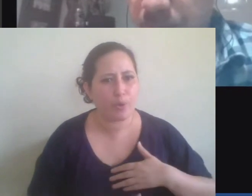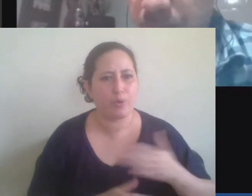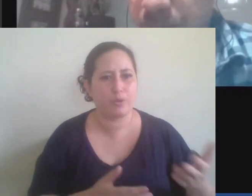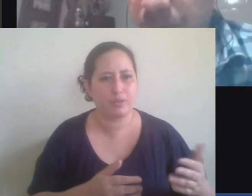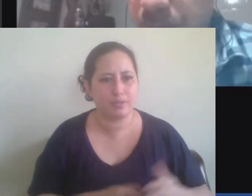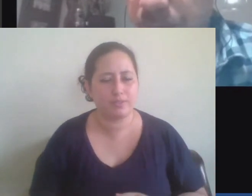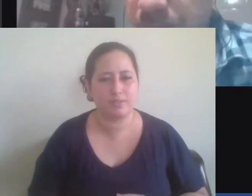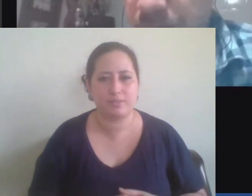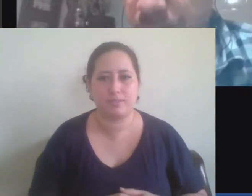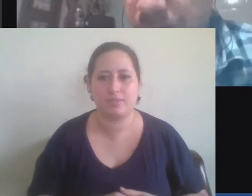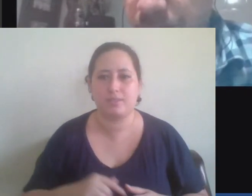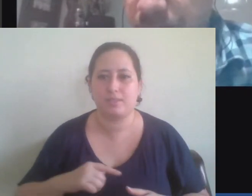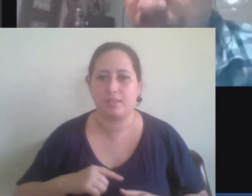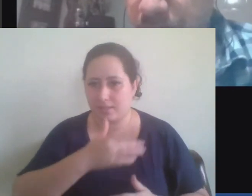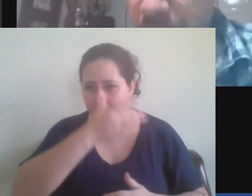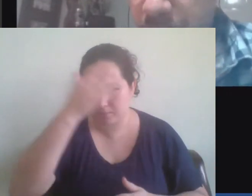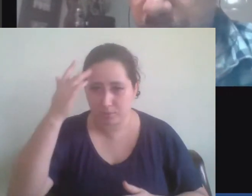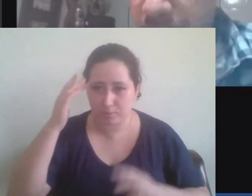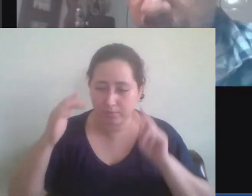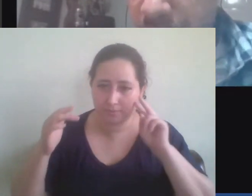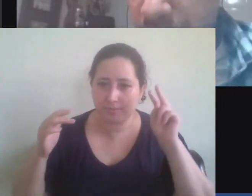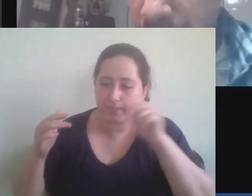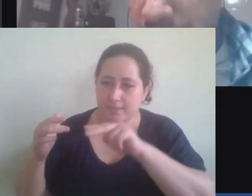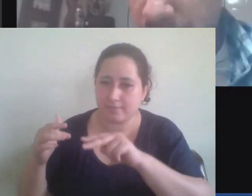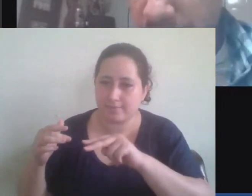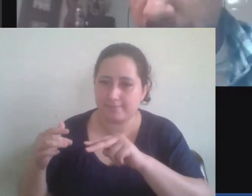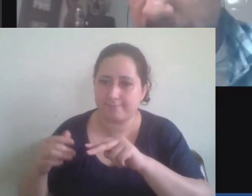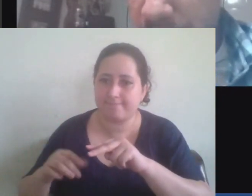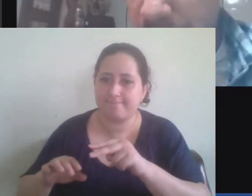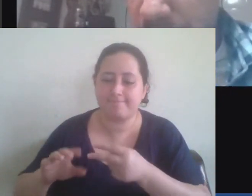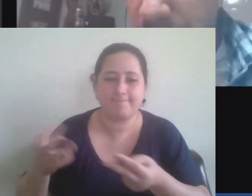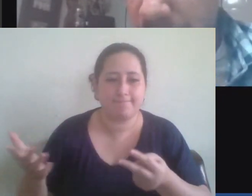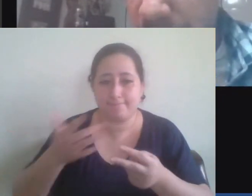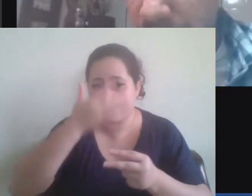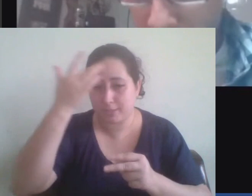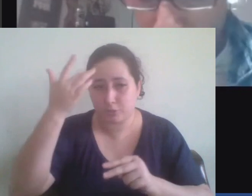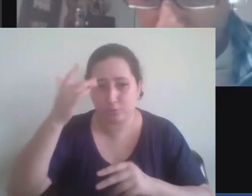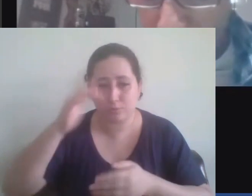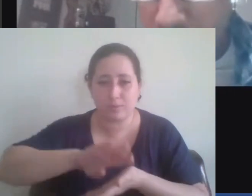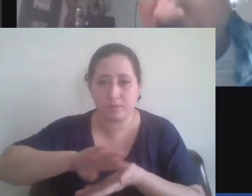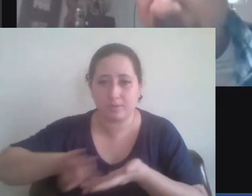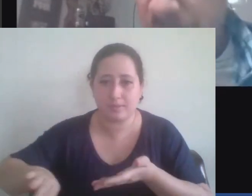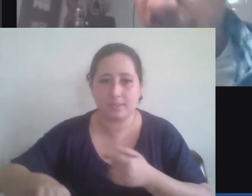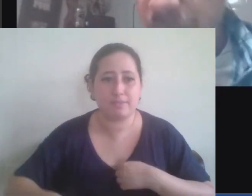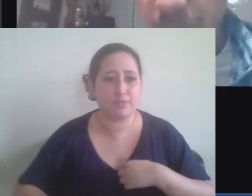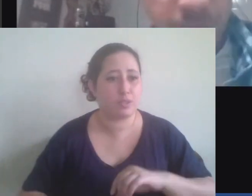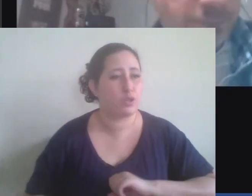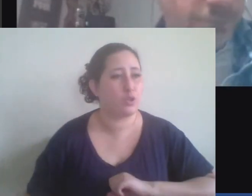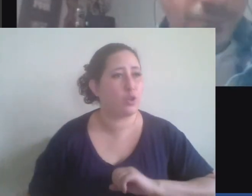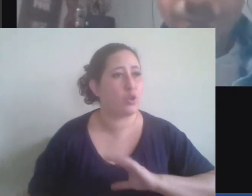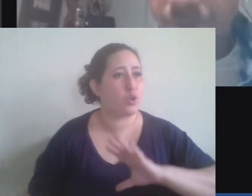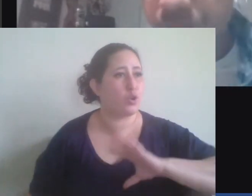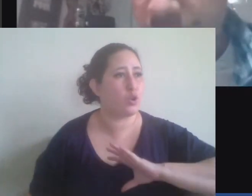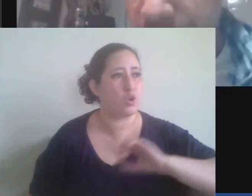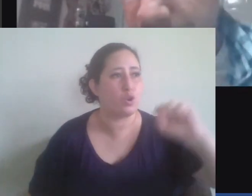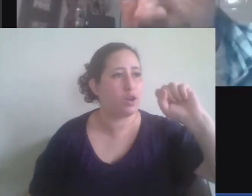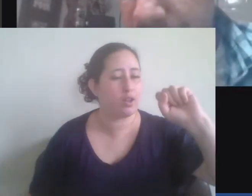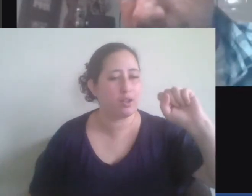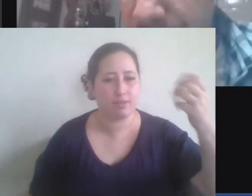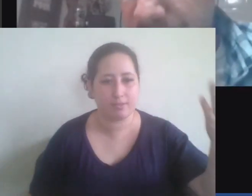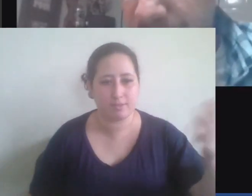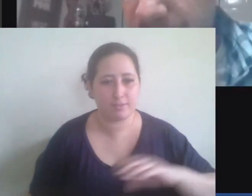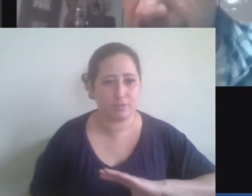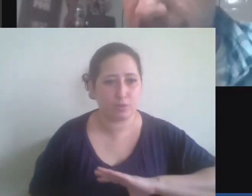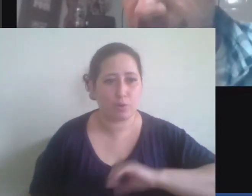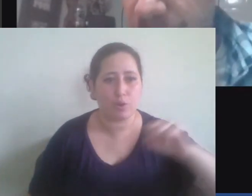das pessoas fica colocada à margem e a bravura e a coragem colocada à frente